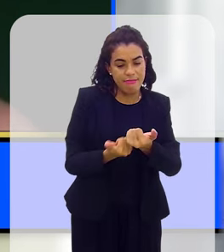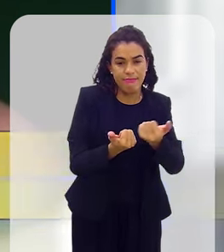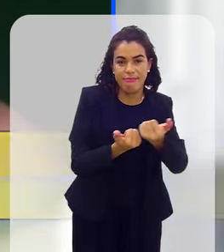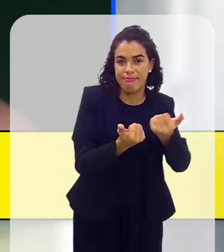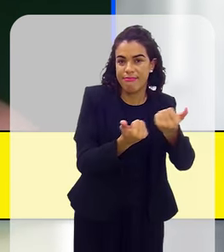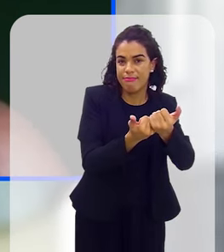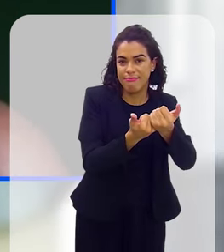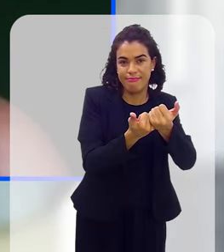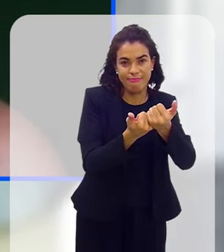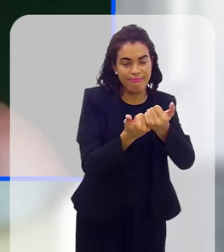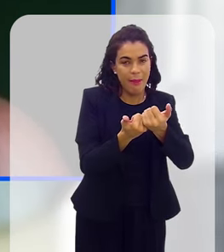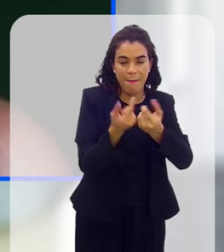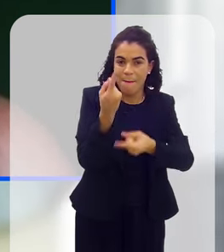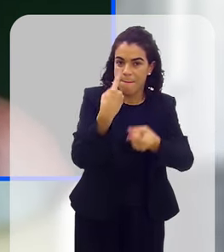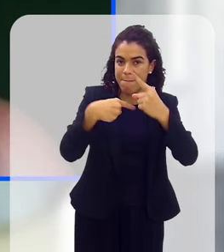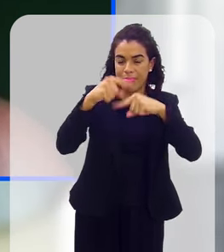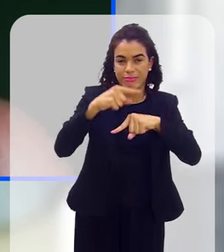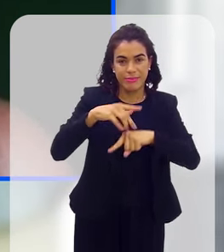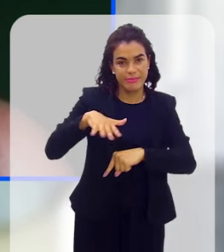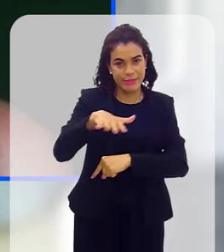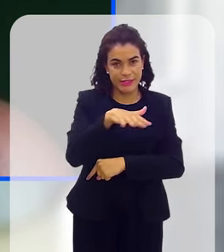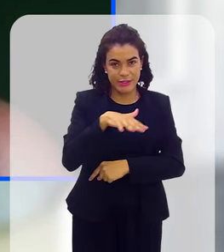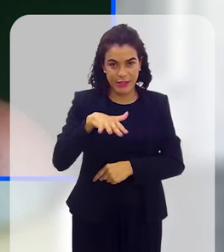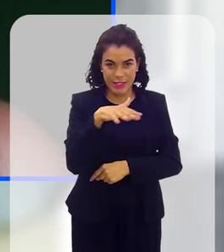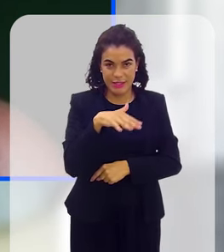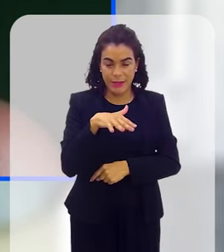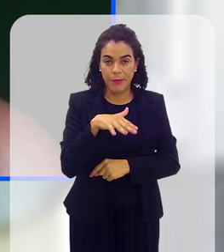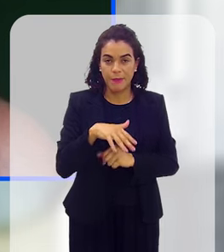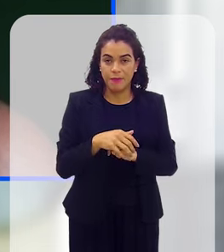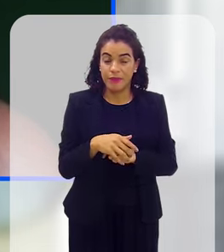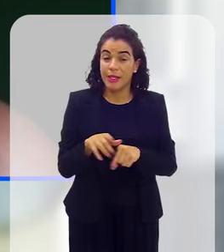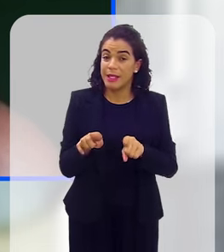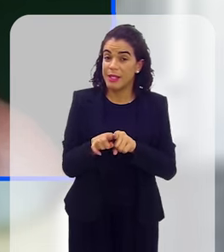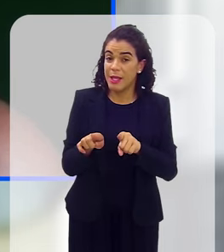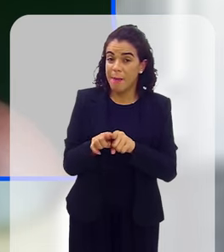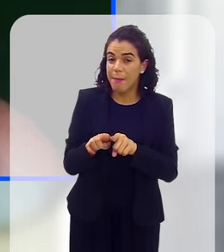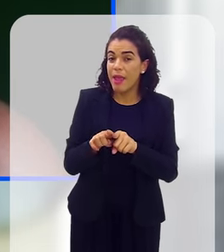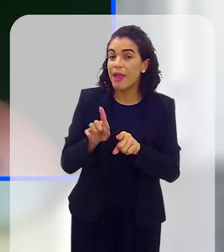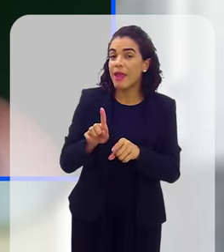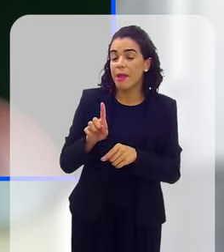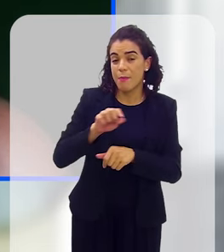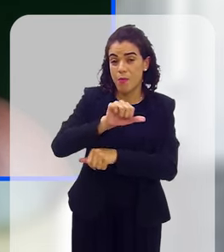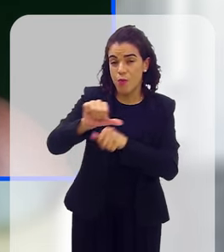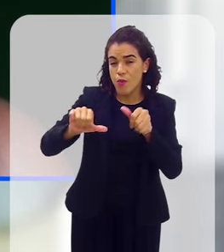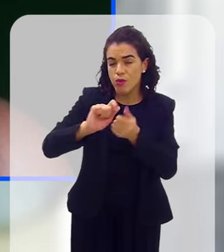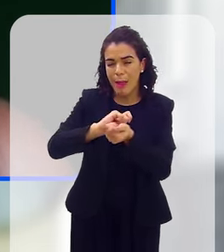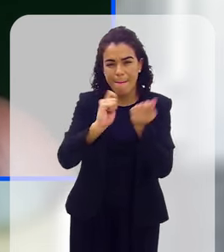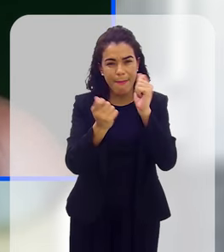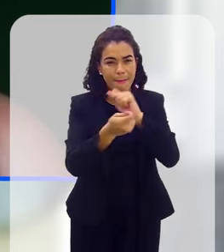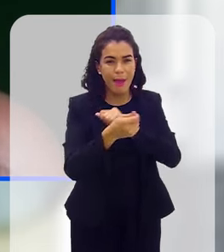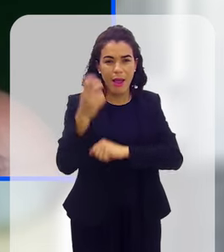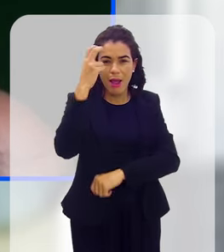gestão de crise e de mudança na cultura, né? A cultura organizacional como um todo.